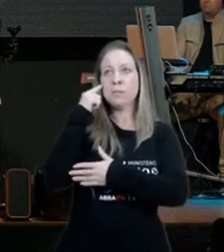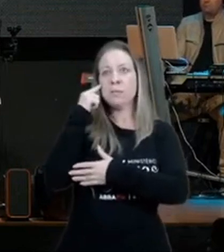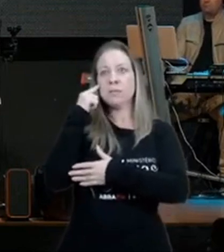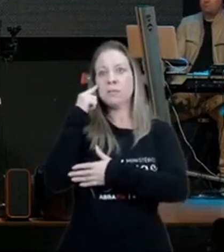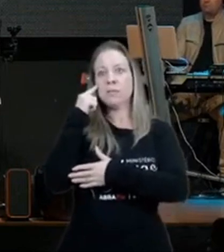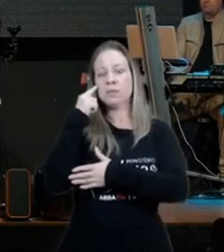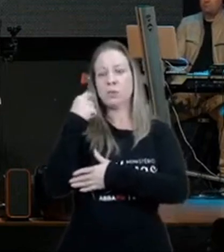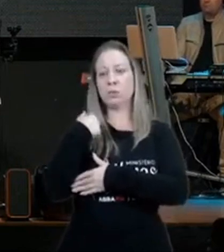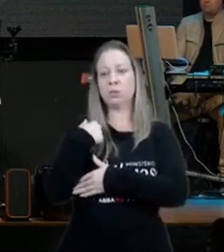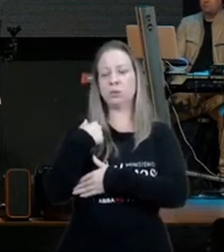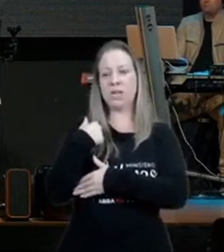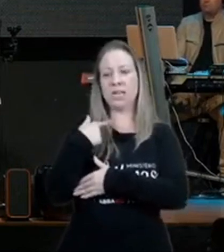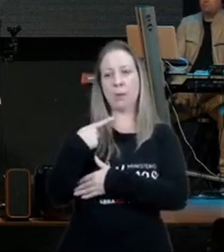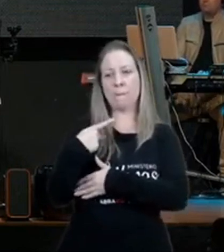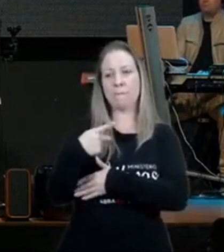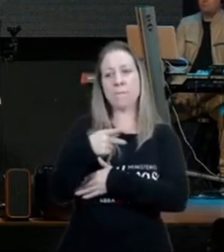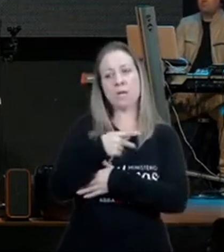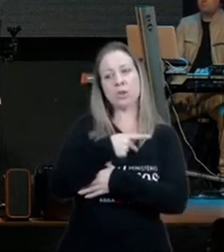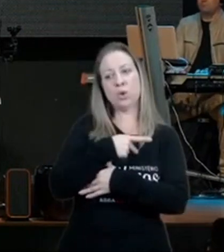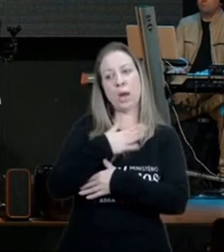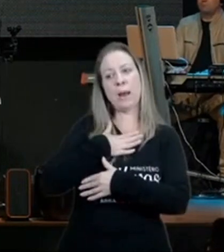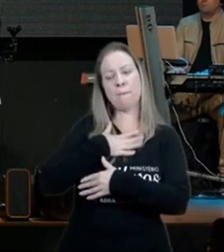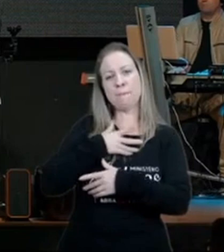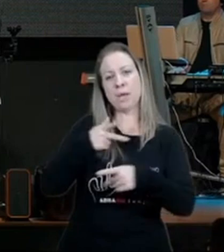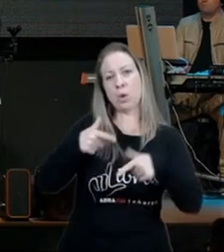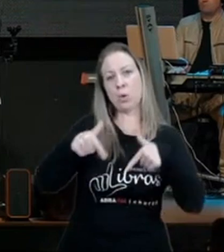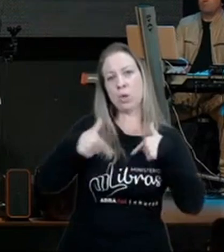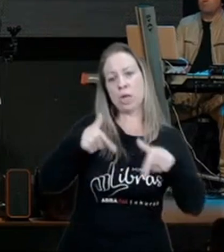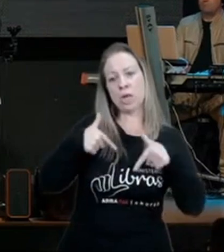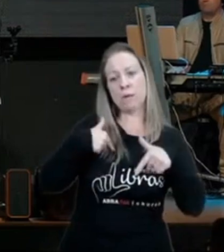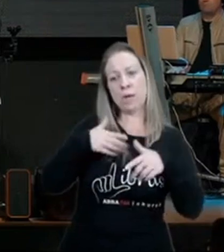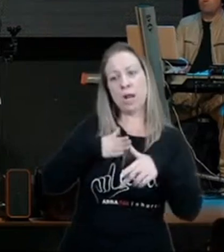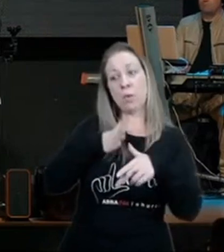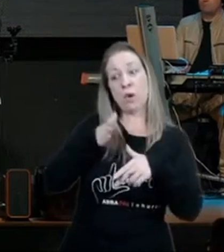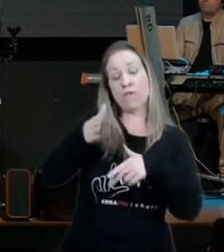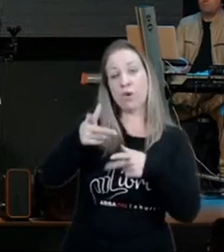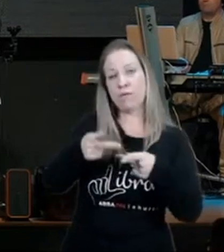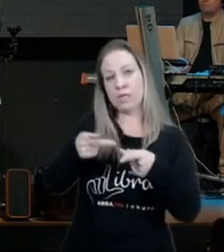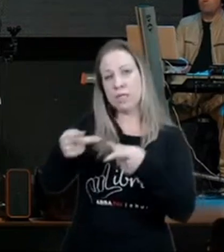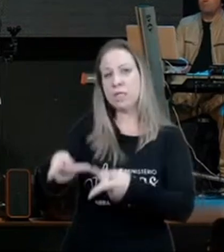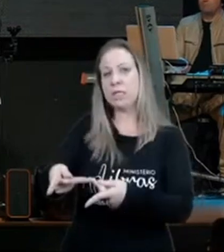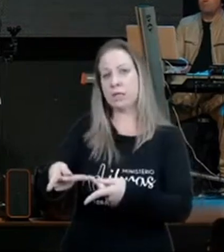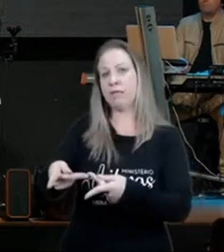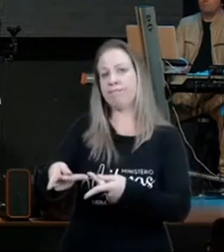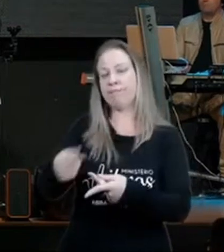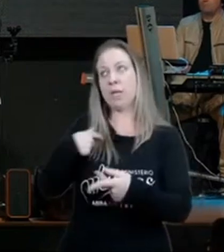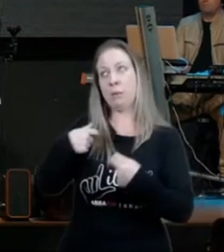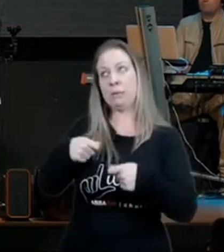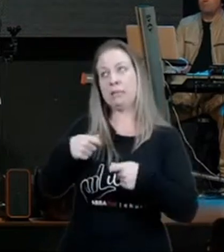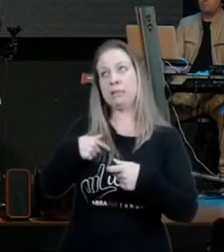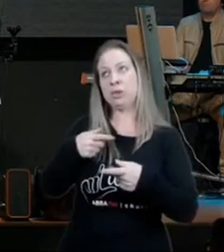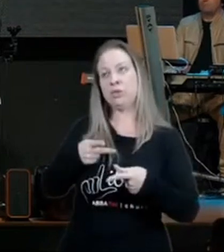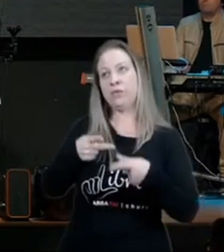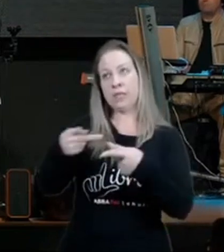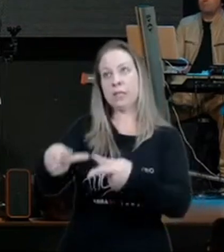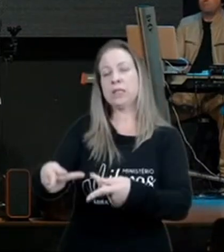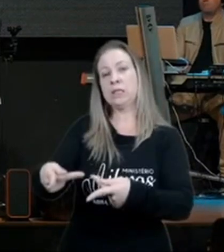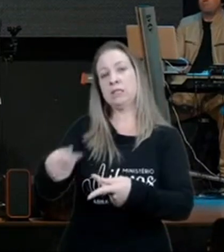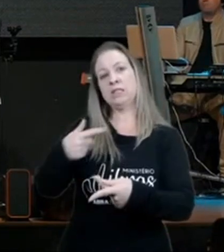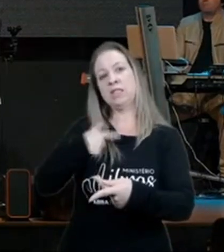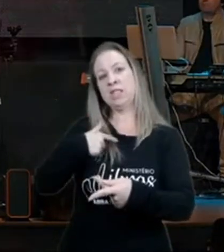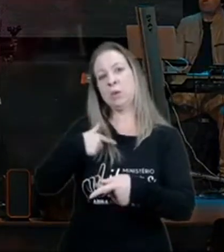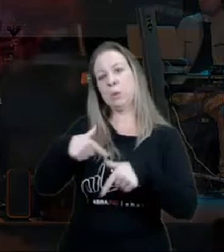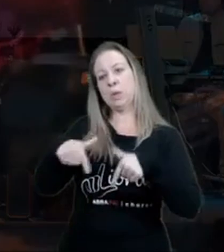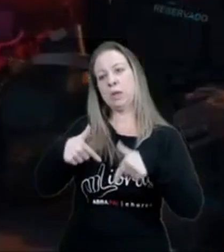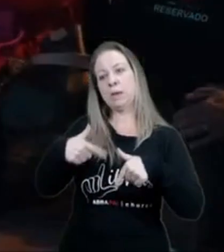eu sou pastor, né, não trabalho mesmo, fui chamado para ir, para fazer visita, tem que ir lá visitar, veio um